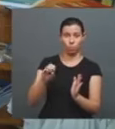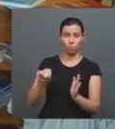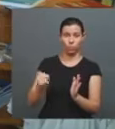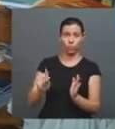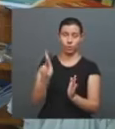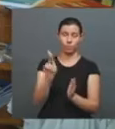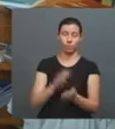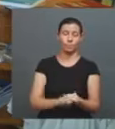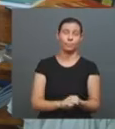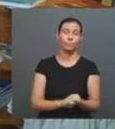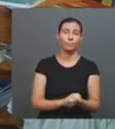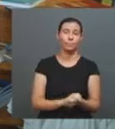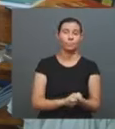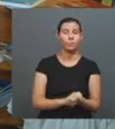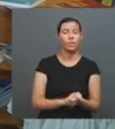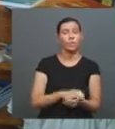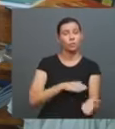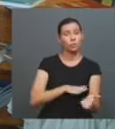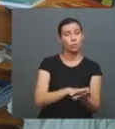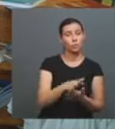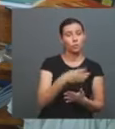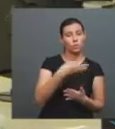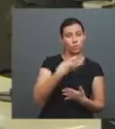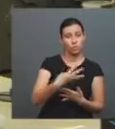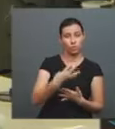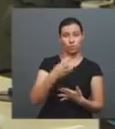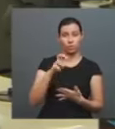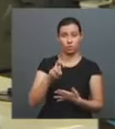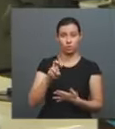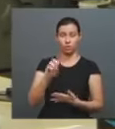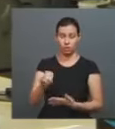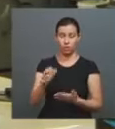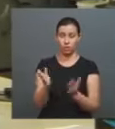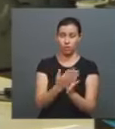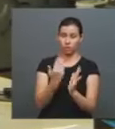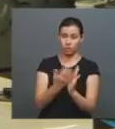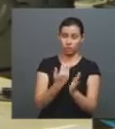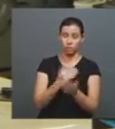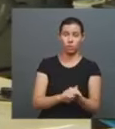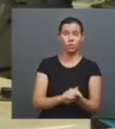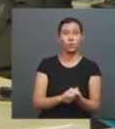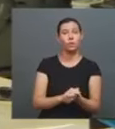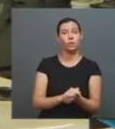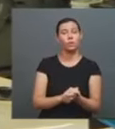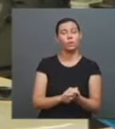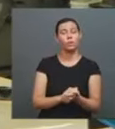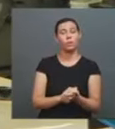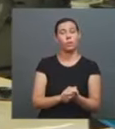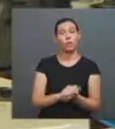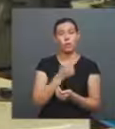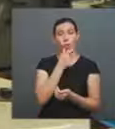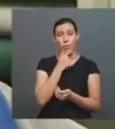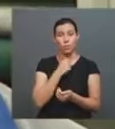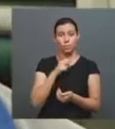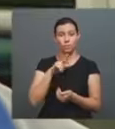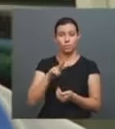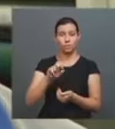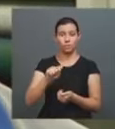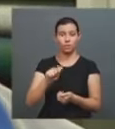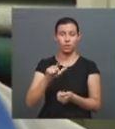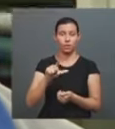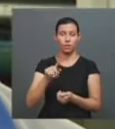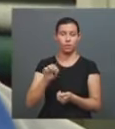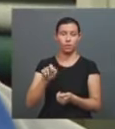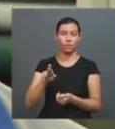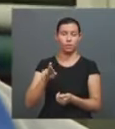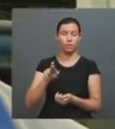a Edufo já publicou 450 livros no total. Muitos passaram pelas mãos do Walter durante a impressão. Ele trabalha